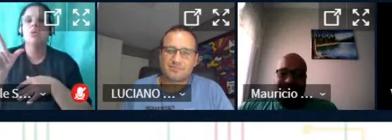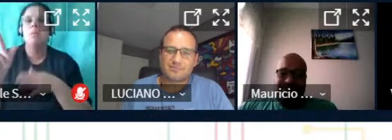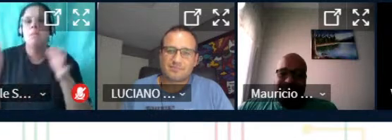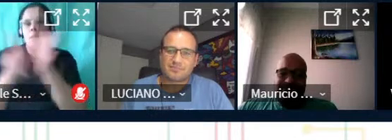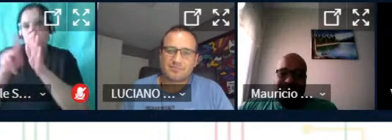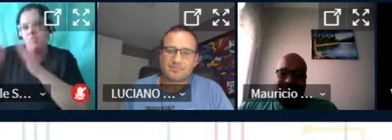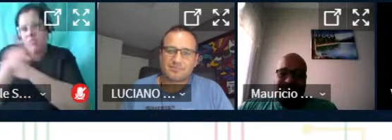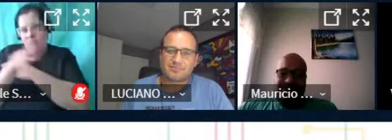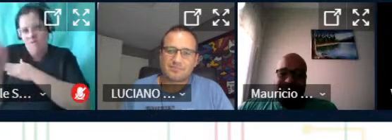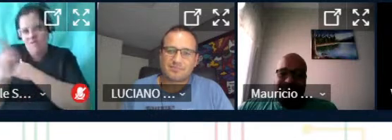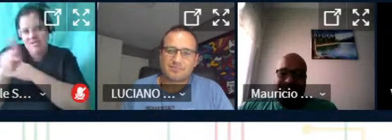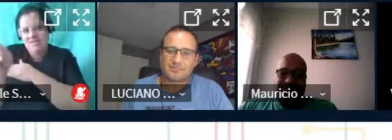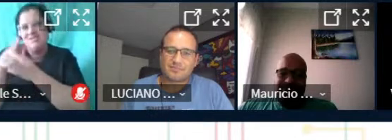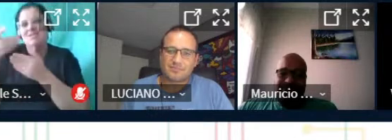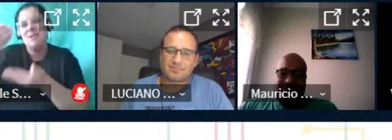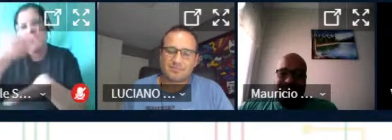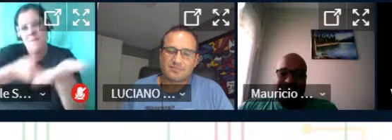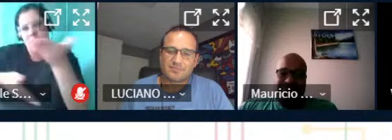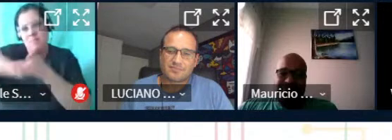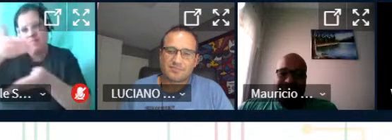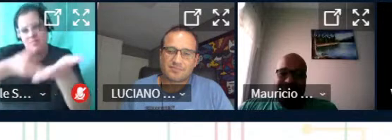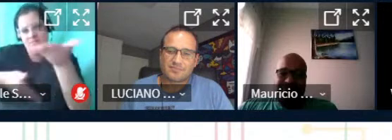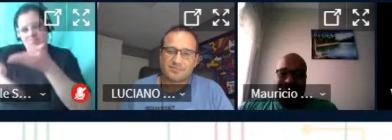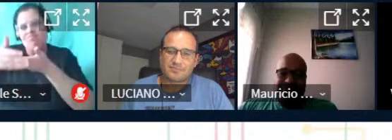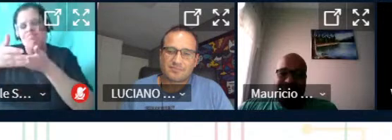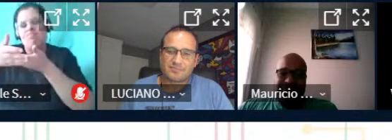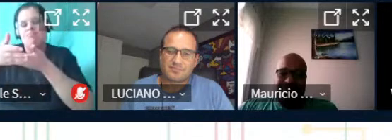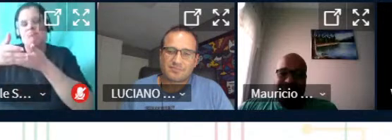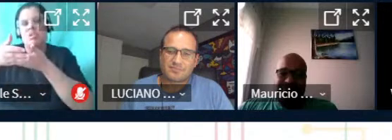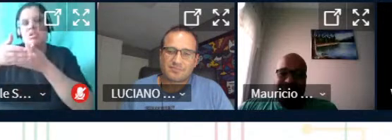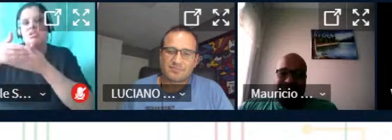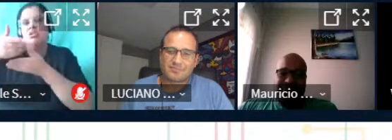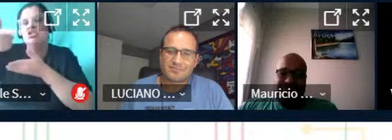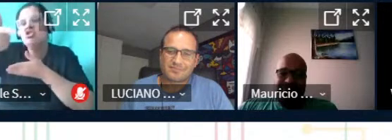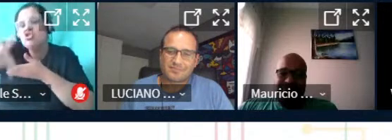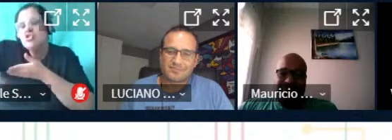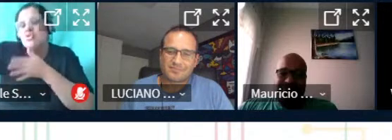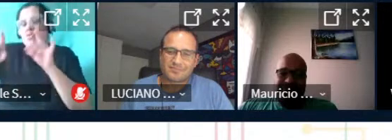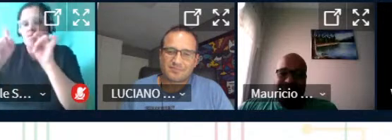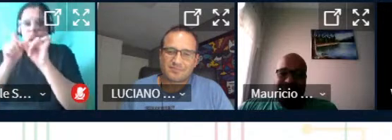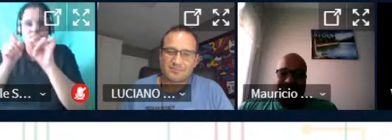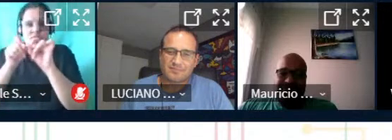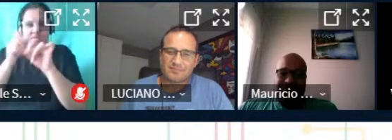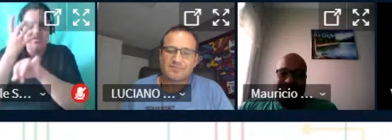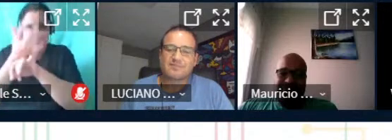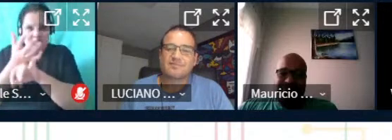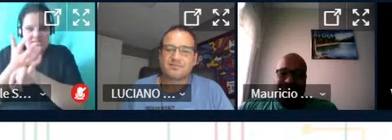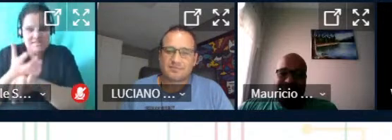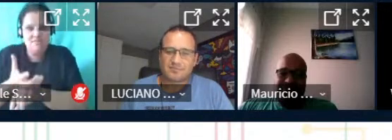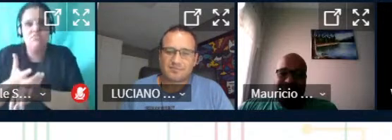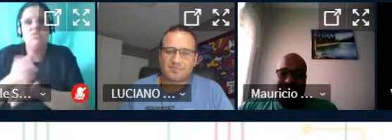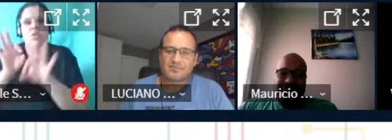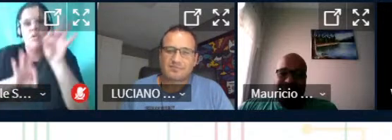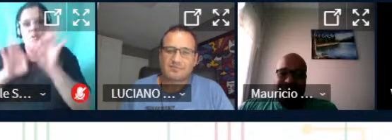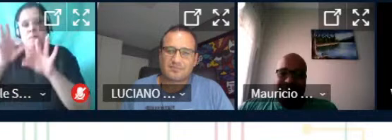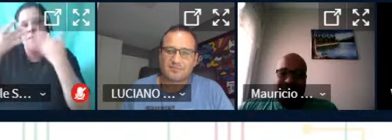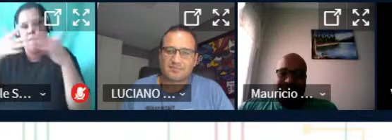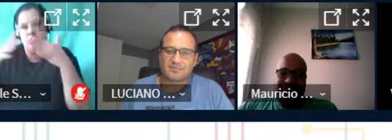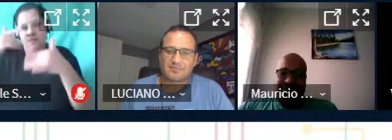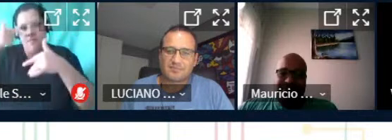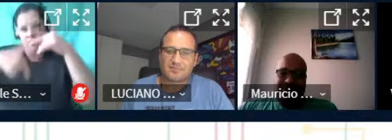poder compartilhar também essa reconstrução da disciplina com os teus alunos parabéns mais uma vez pelo trabalho